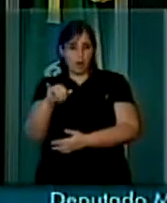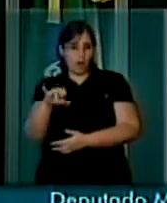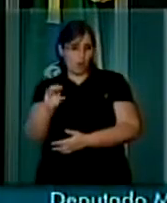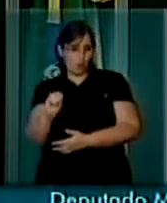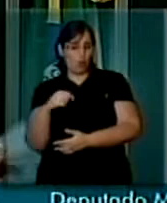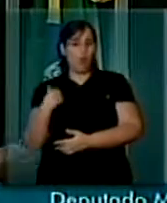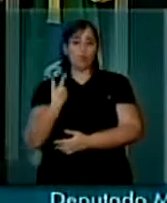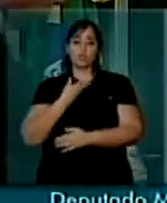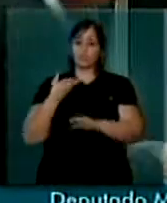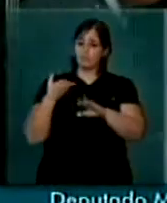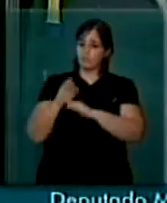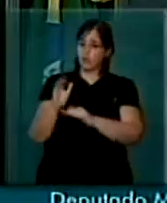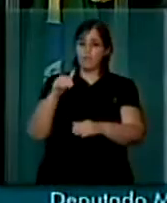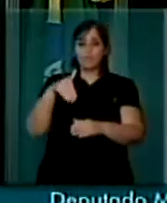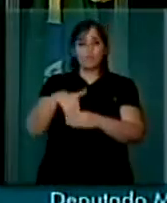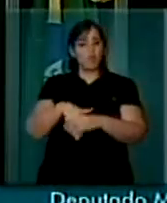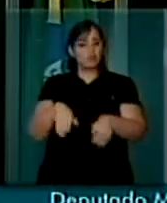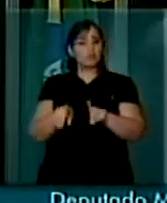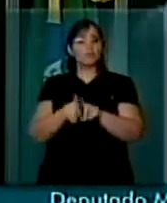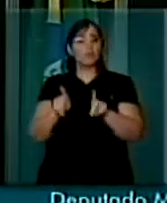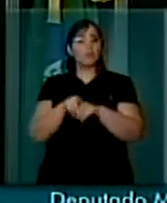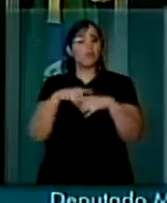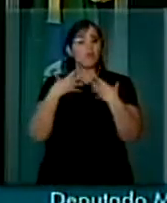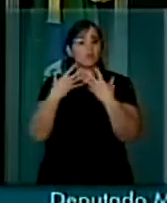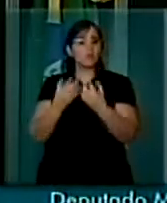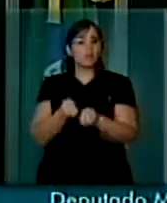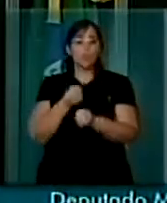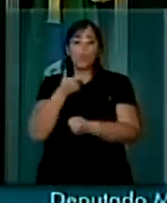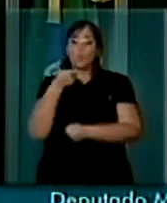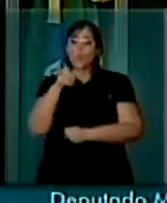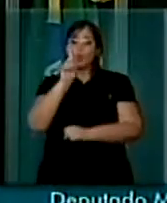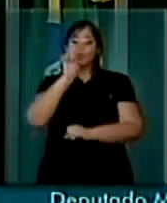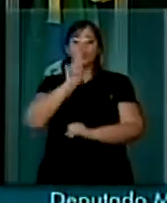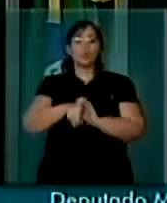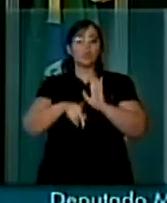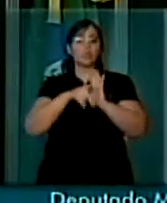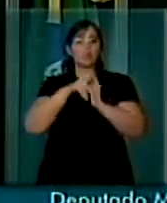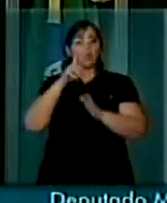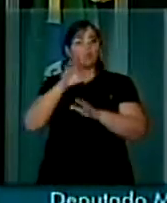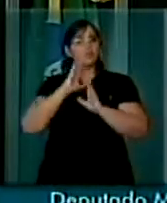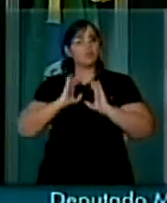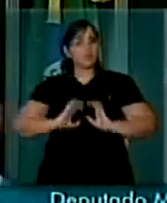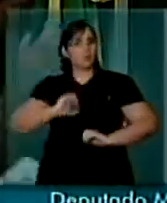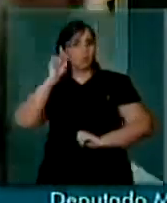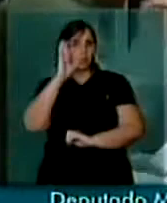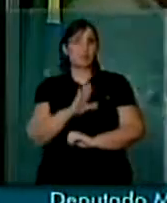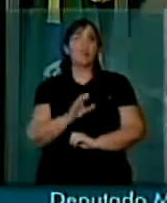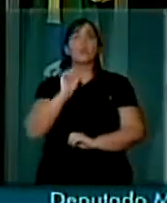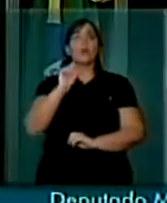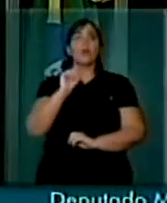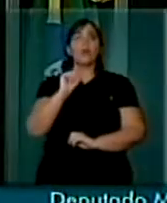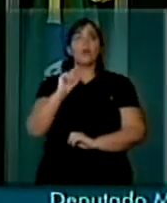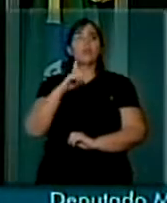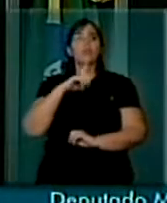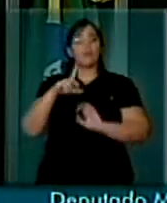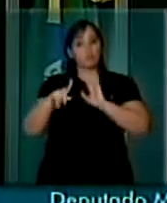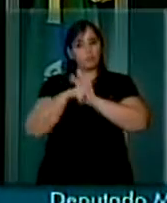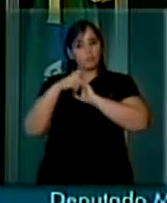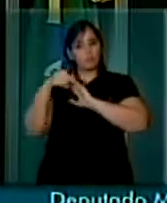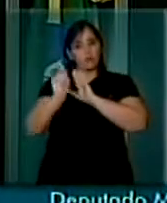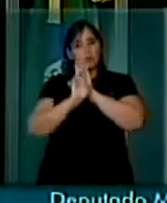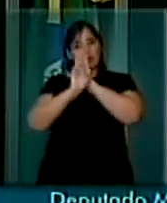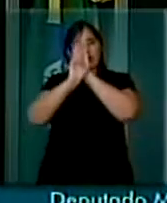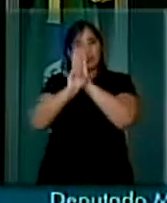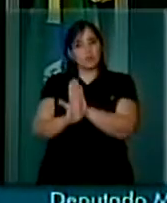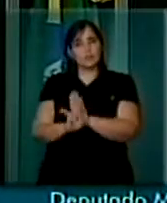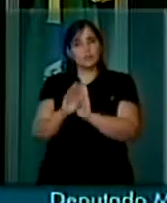nós estaremos aqui votando, reconhecendo um outro direito do cidadão brasileiro, de ter os seus representantes e seus